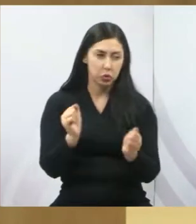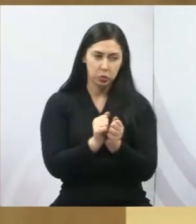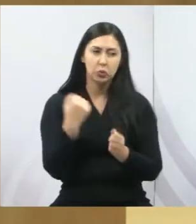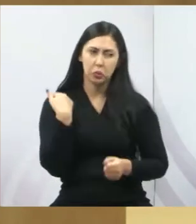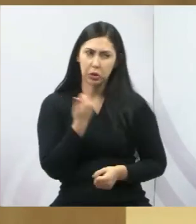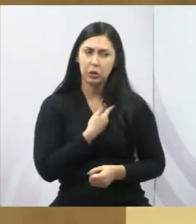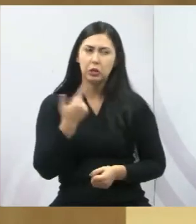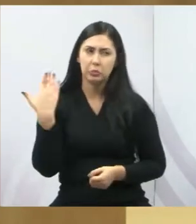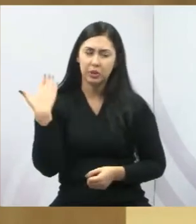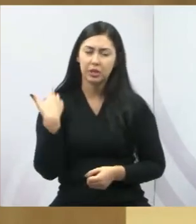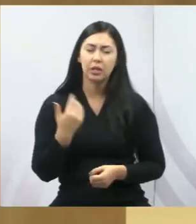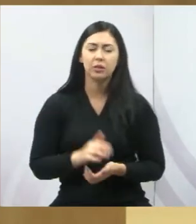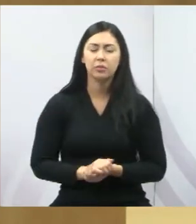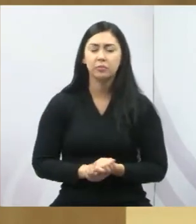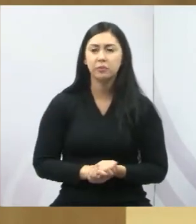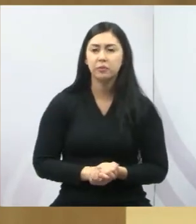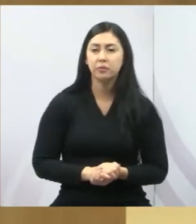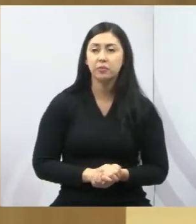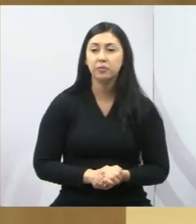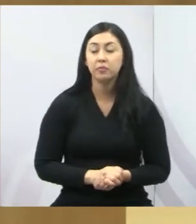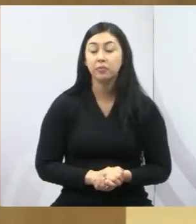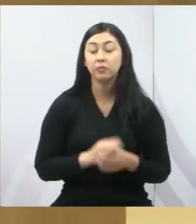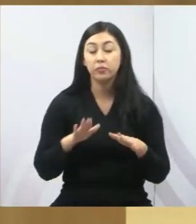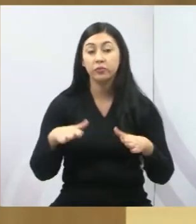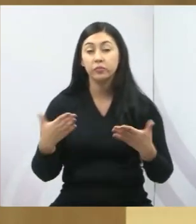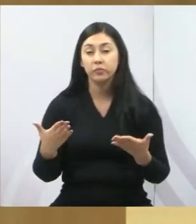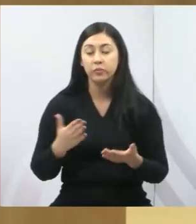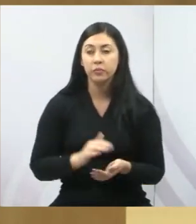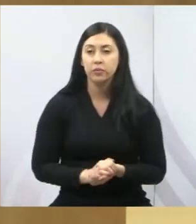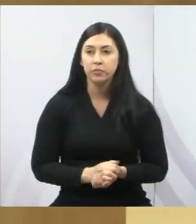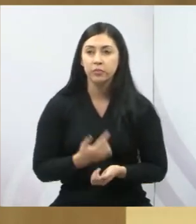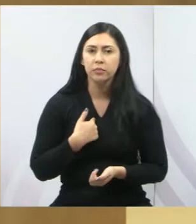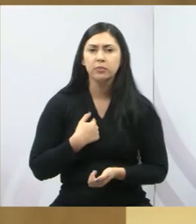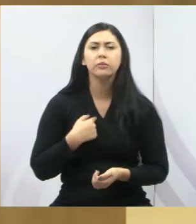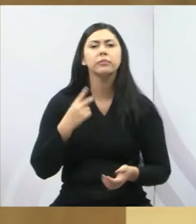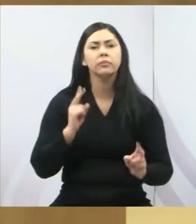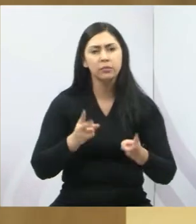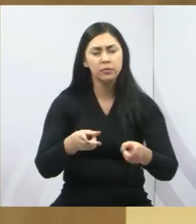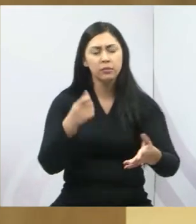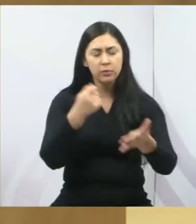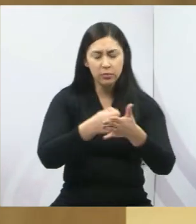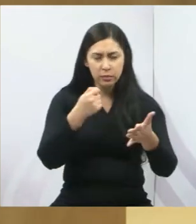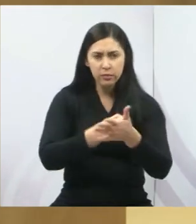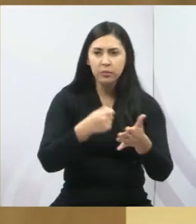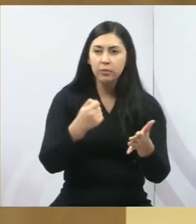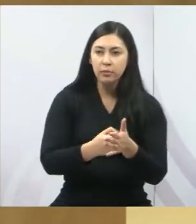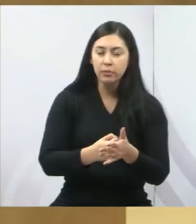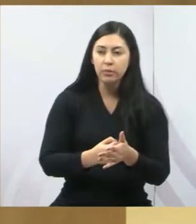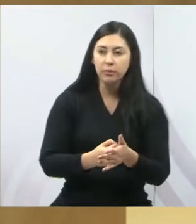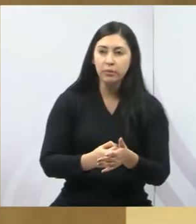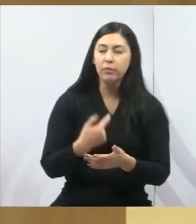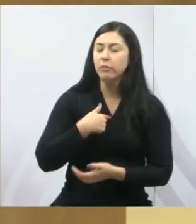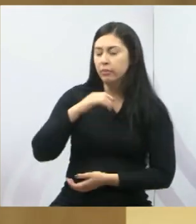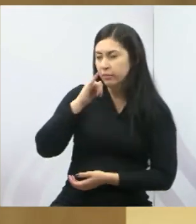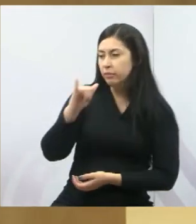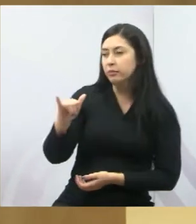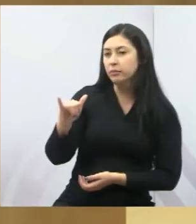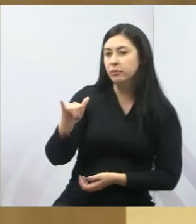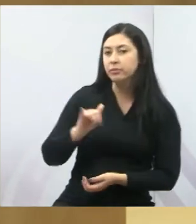lembrando aqui que o céu foi inaugurado. Então, vereador Valmir, eu vou continuar cobrando, né? Porque eu vou dizer uma coisa para o senhor.